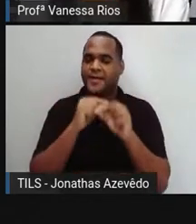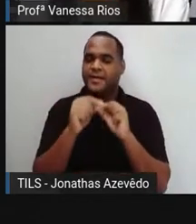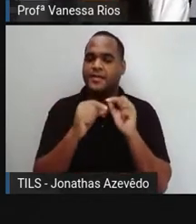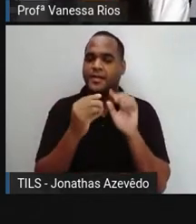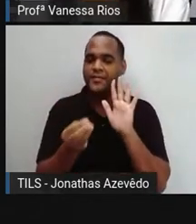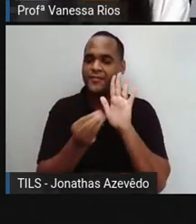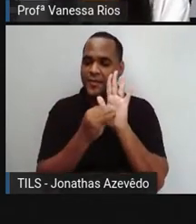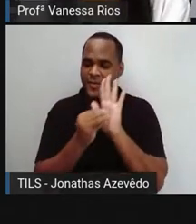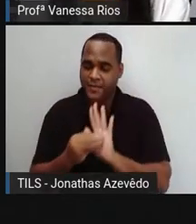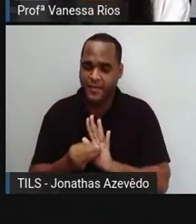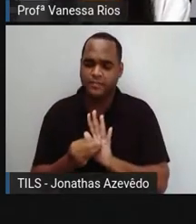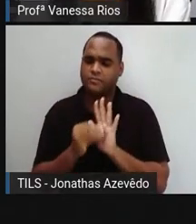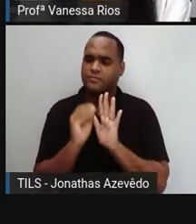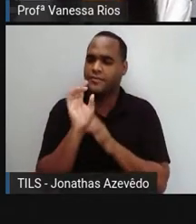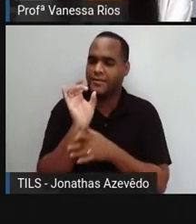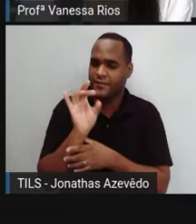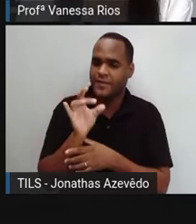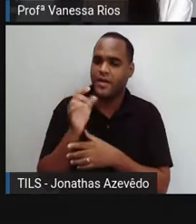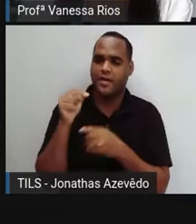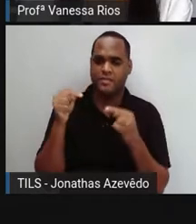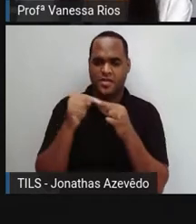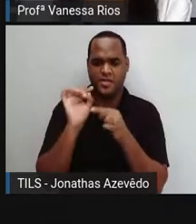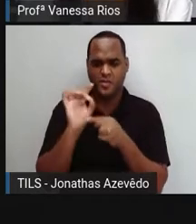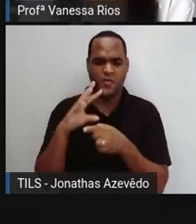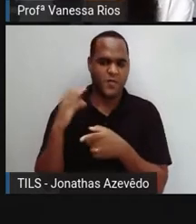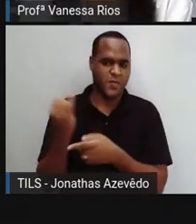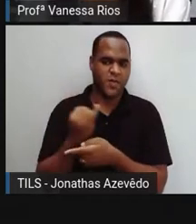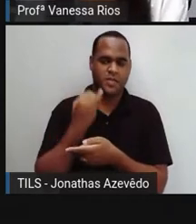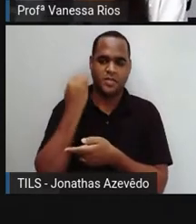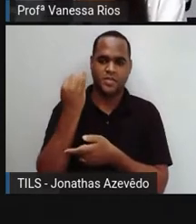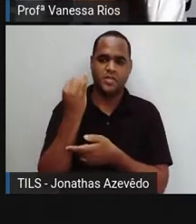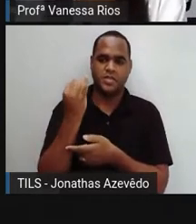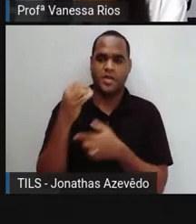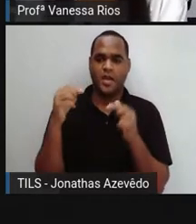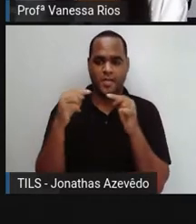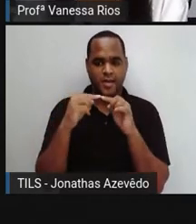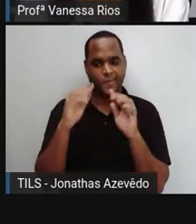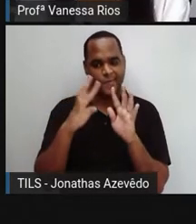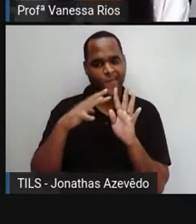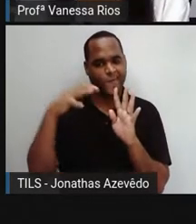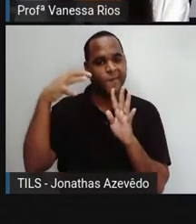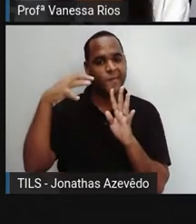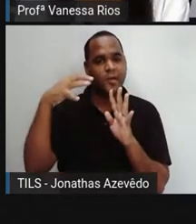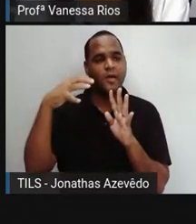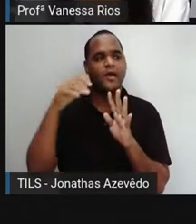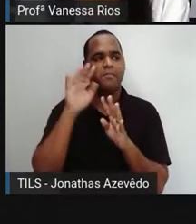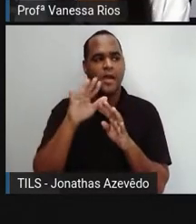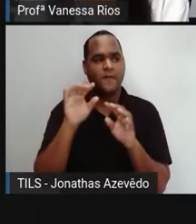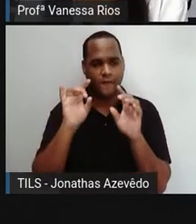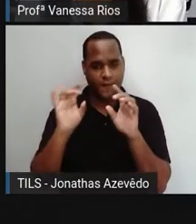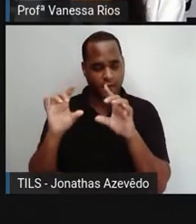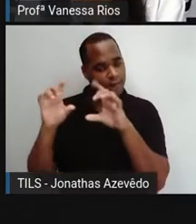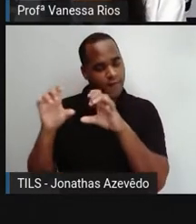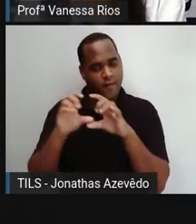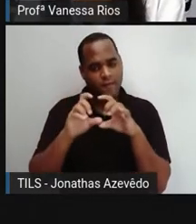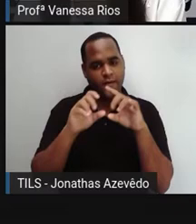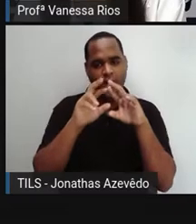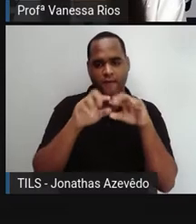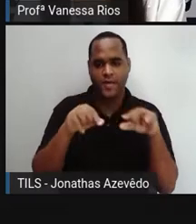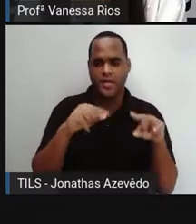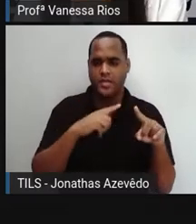ligados somente a momentos importantes ou momentos destacados, mas se registra hoje através de